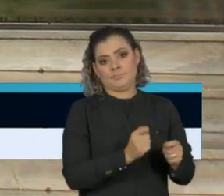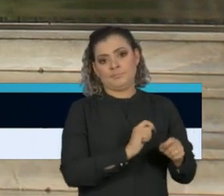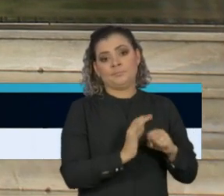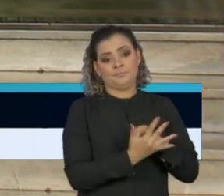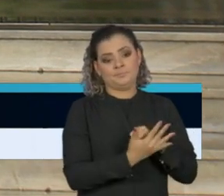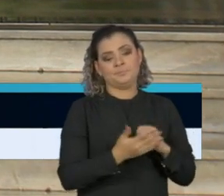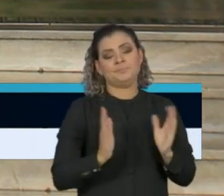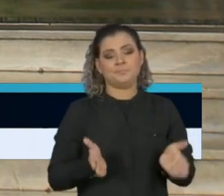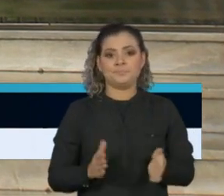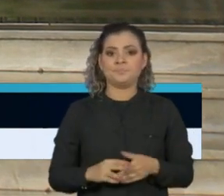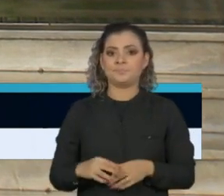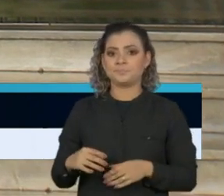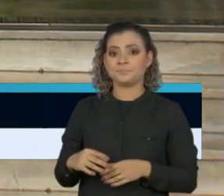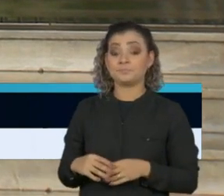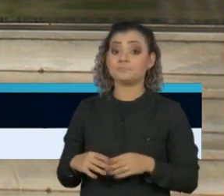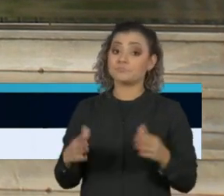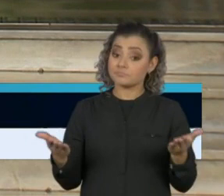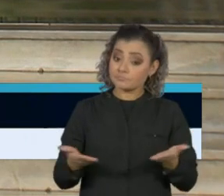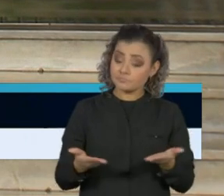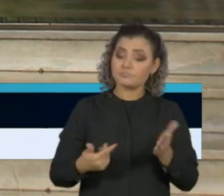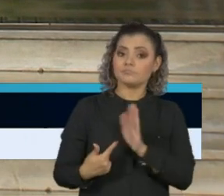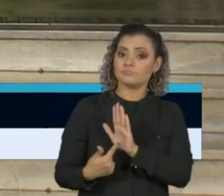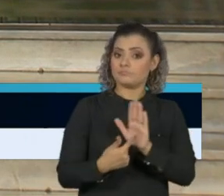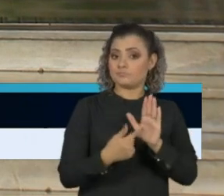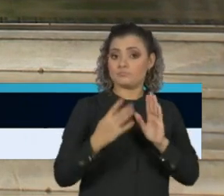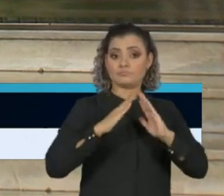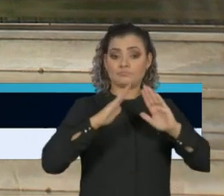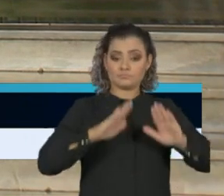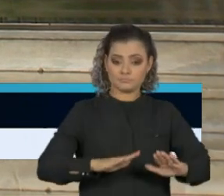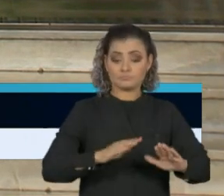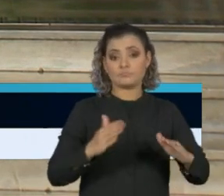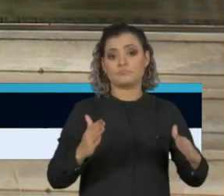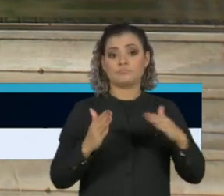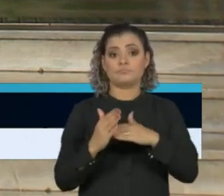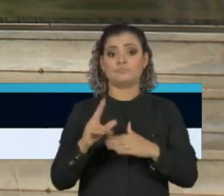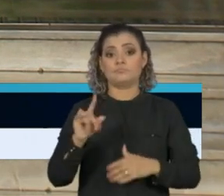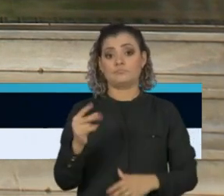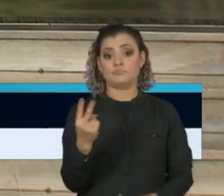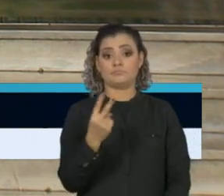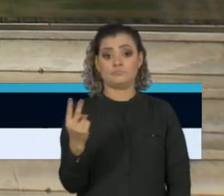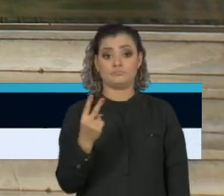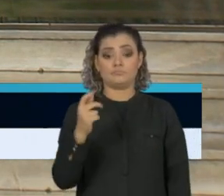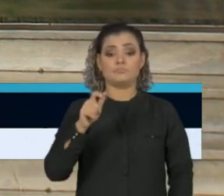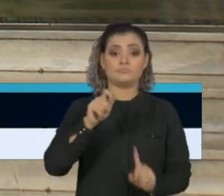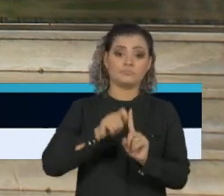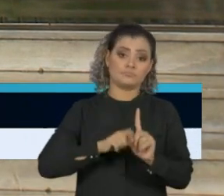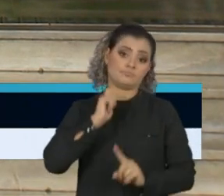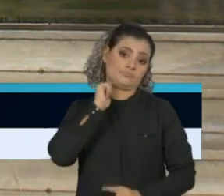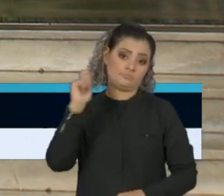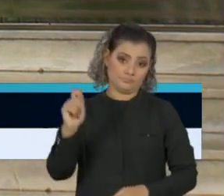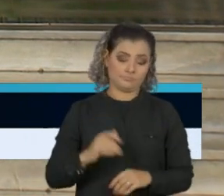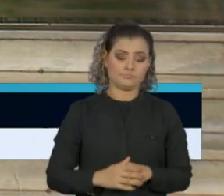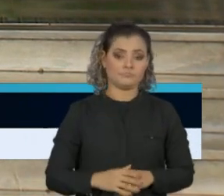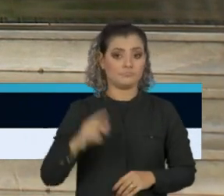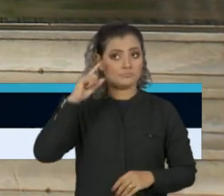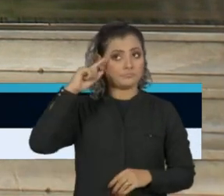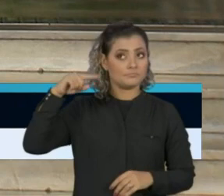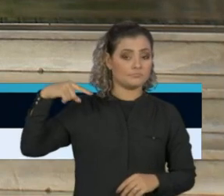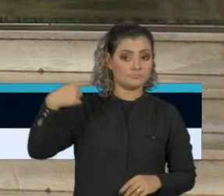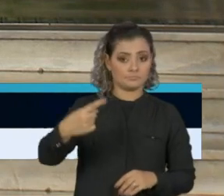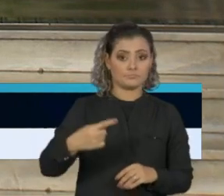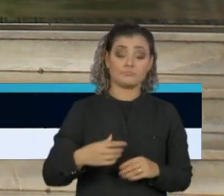-19. A nossa quarentena vai até o próximo dia 22, na próxima semana. Nós vamos,